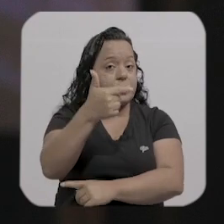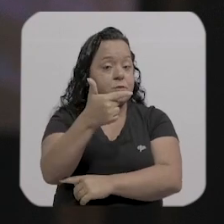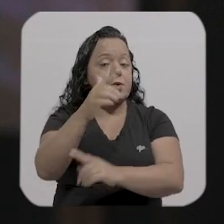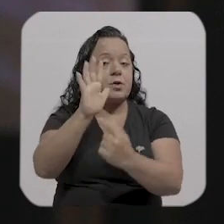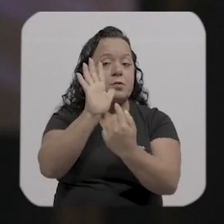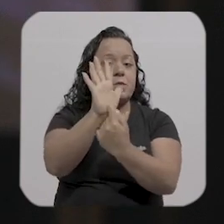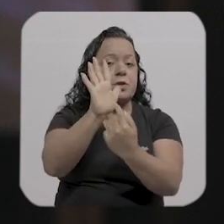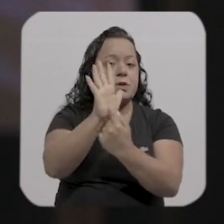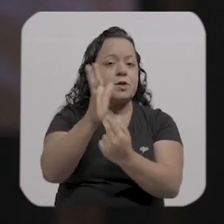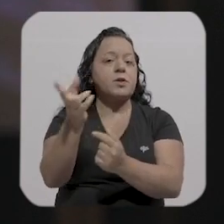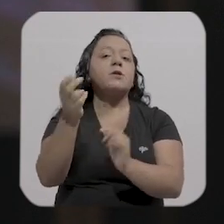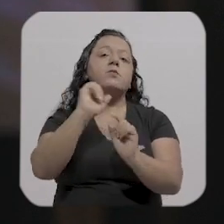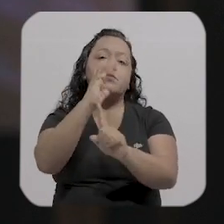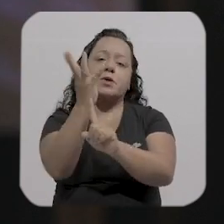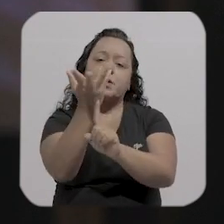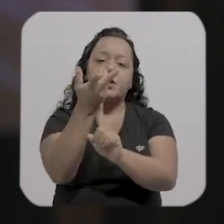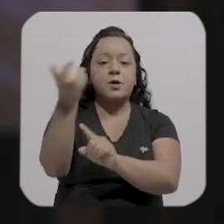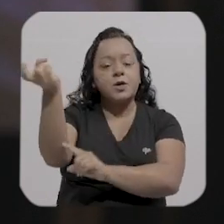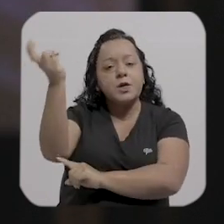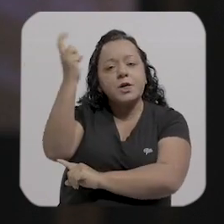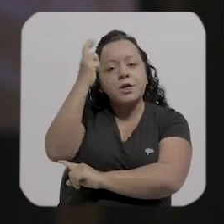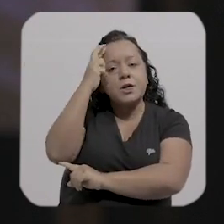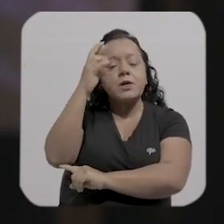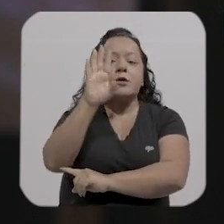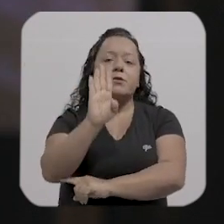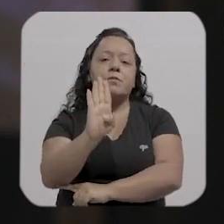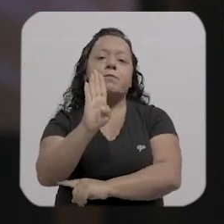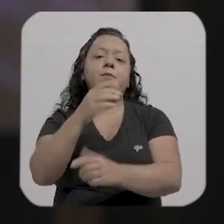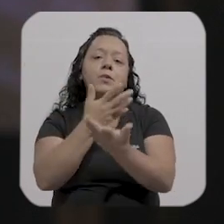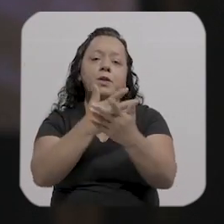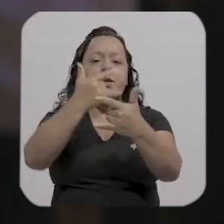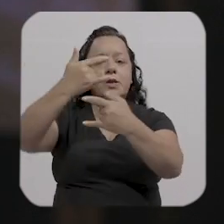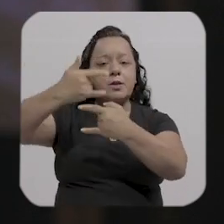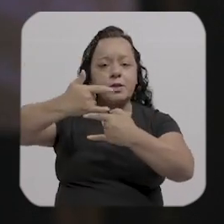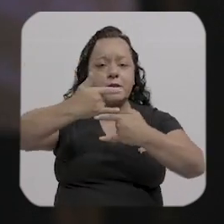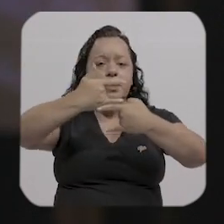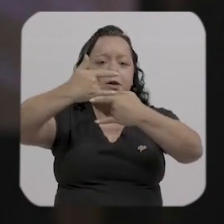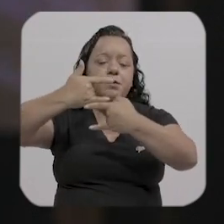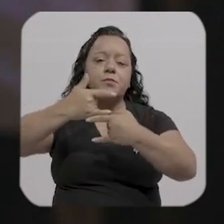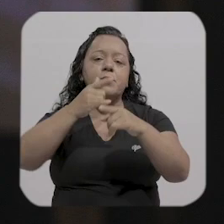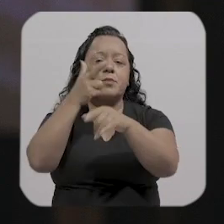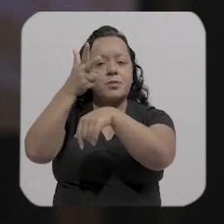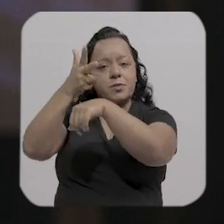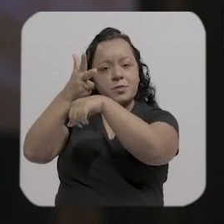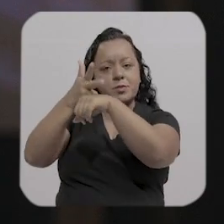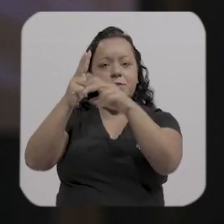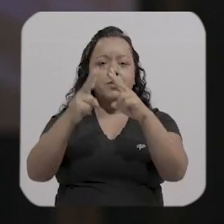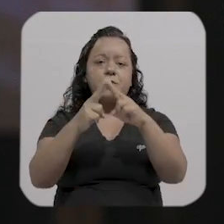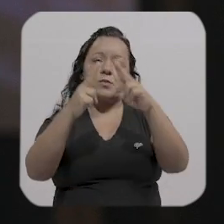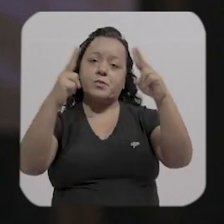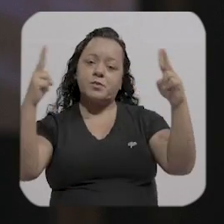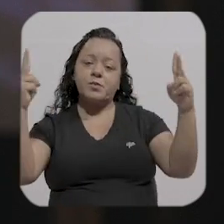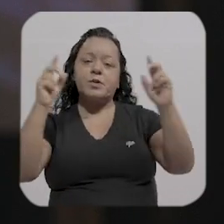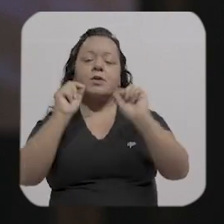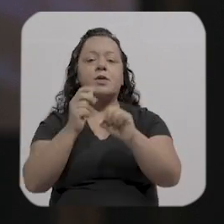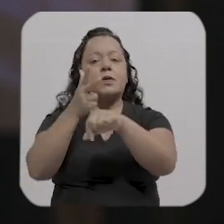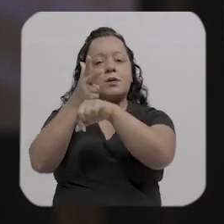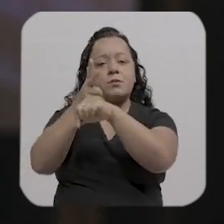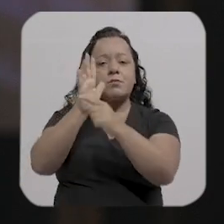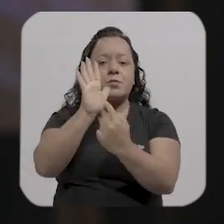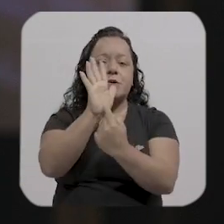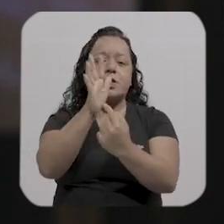apresentações artísticas, categoria B, lives transmitidas ou ao vivo com apresentações